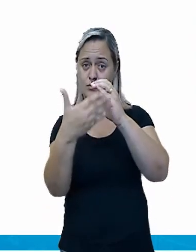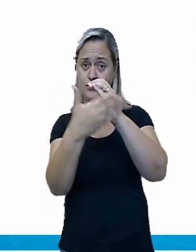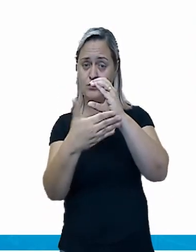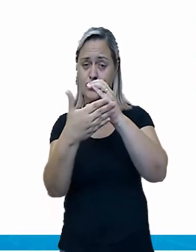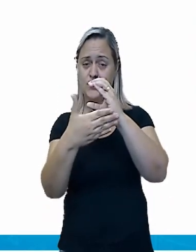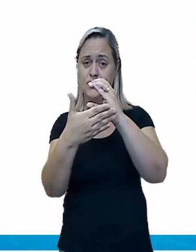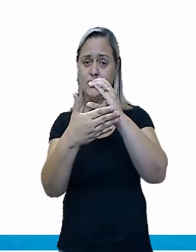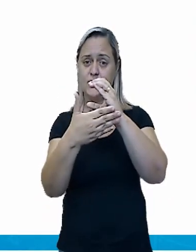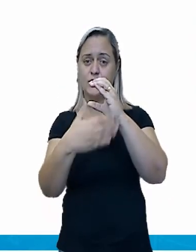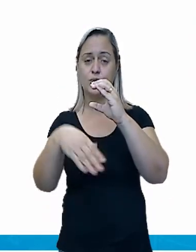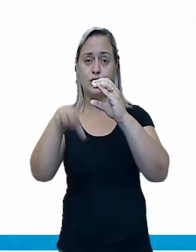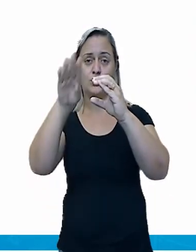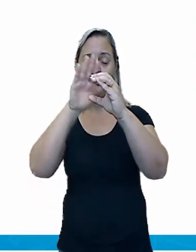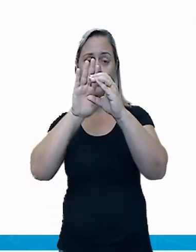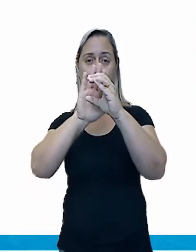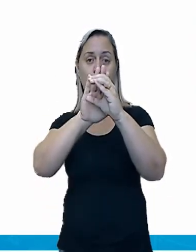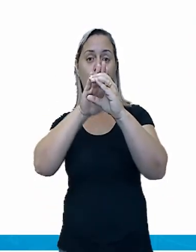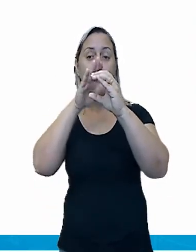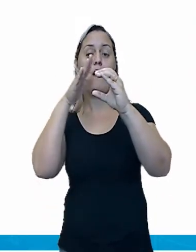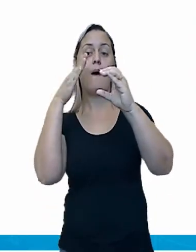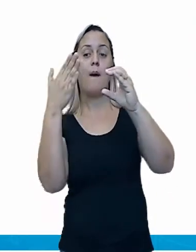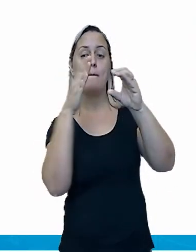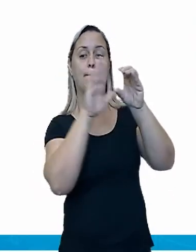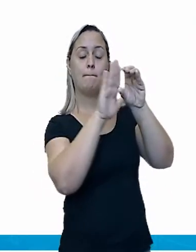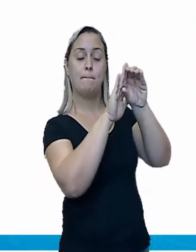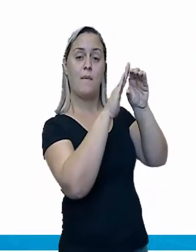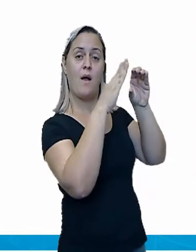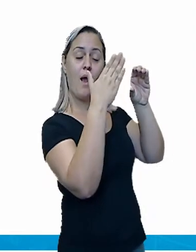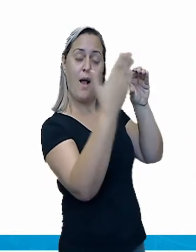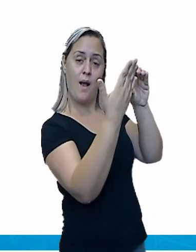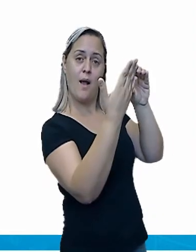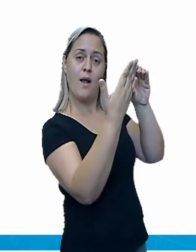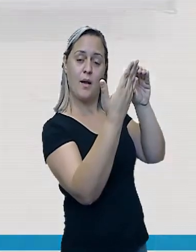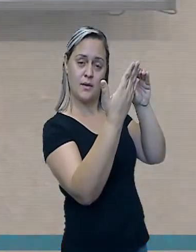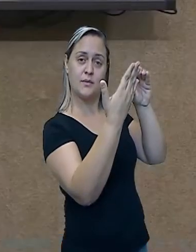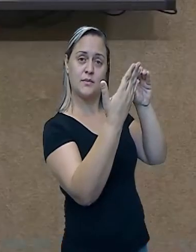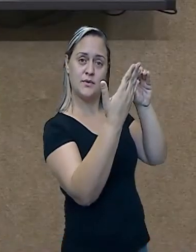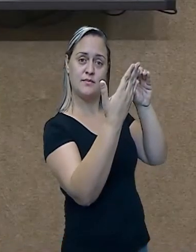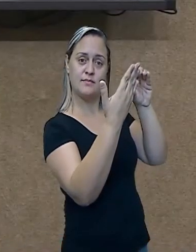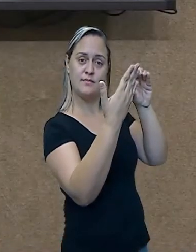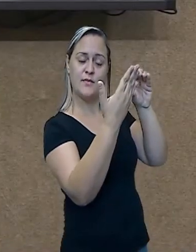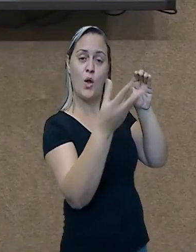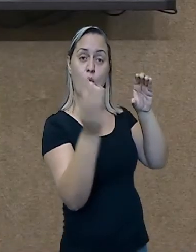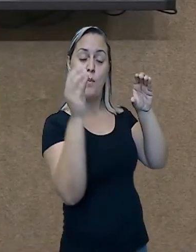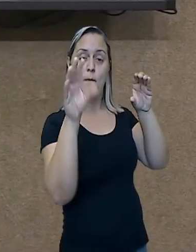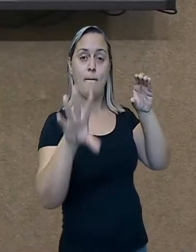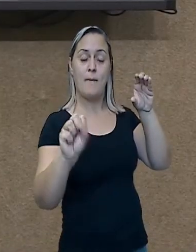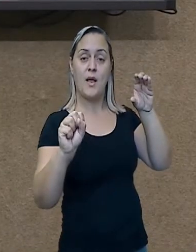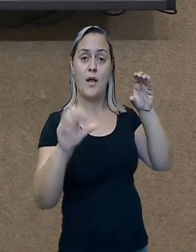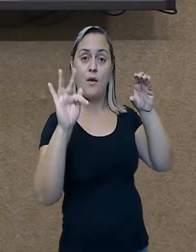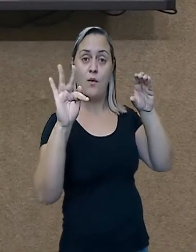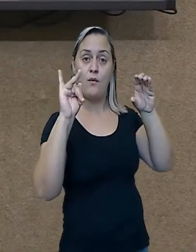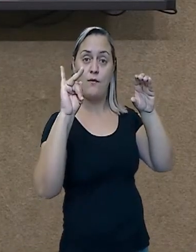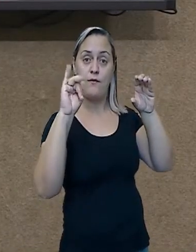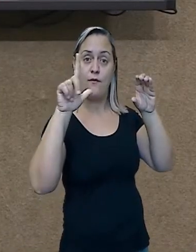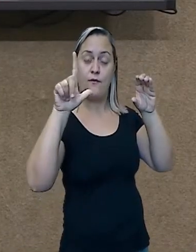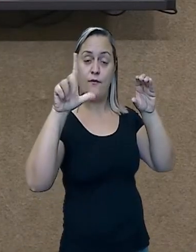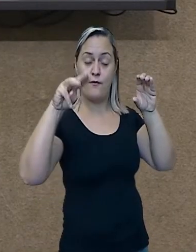fundo, que é de plástico. Onde você coloca o filme cortadinho, bem pequenininho aqui.